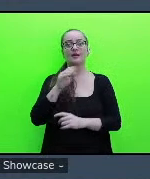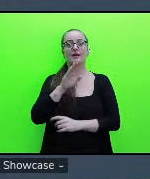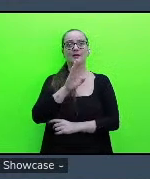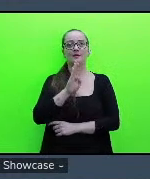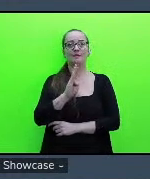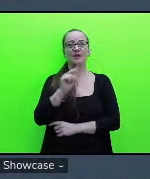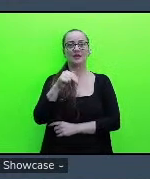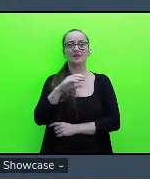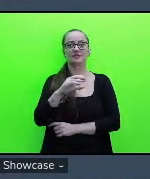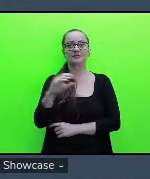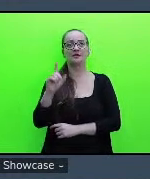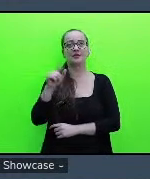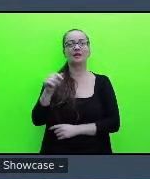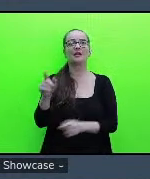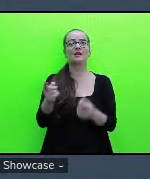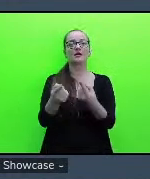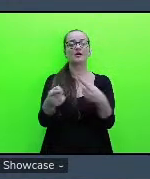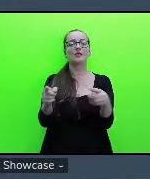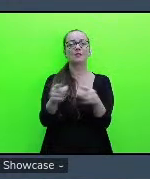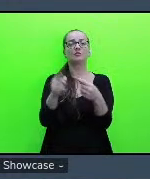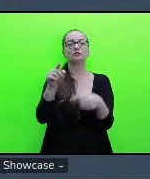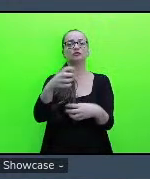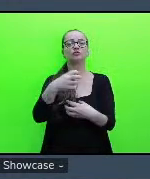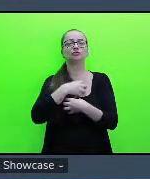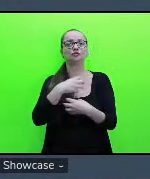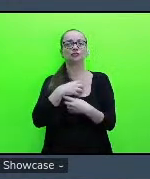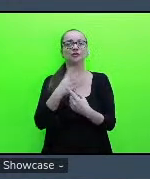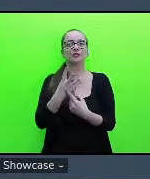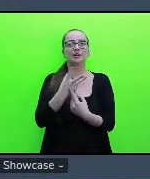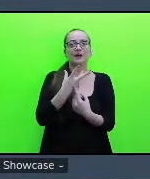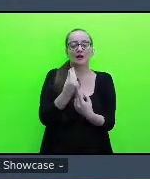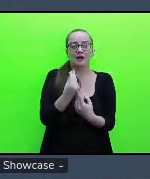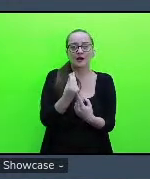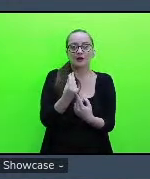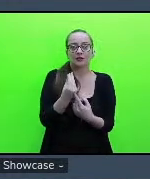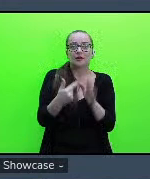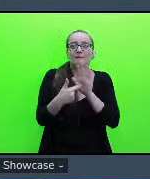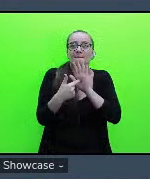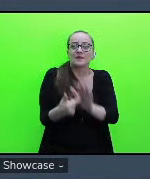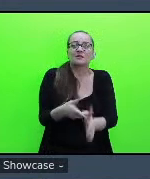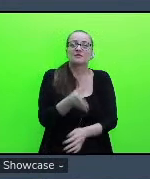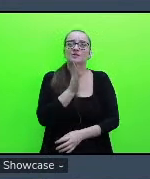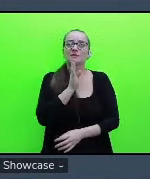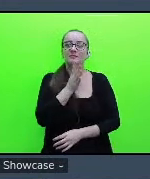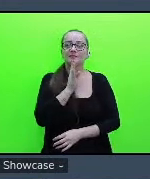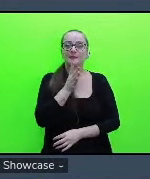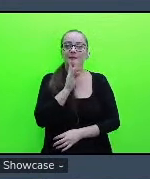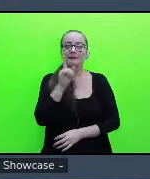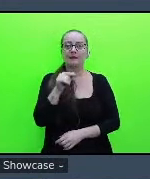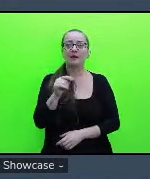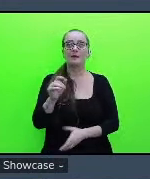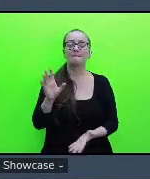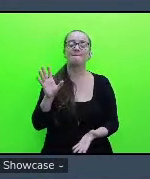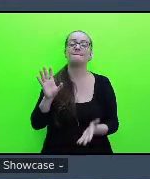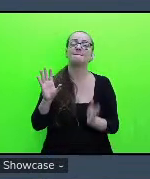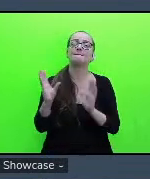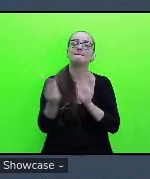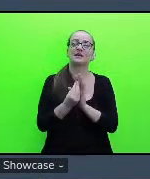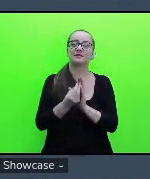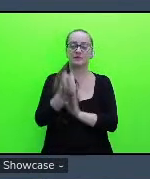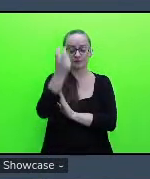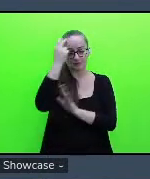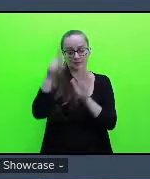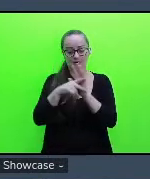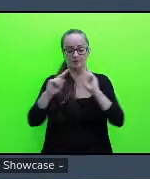porque ela é uma forma de arte e expressa esse conhecimento que é um patrimônio cultural da humanidade